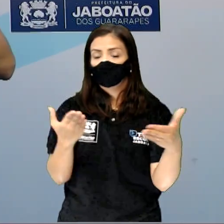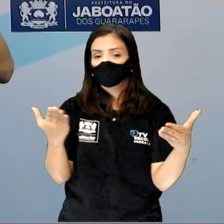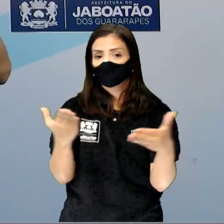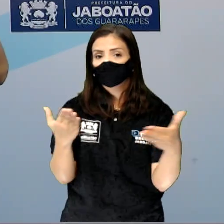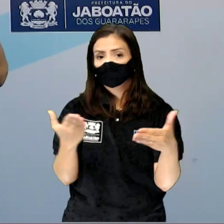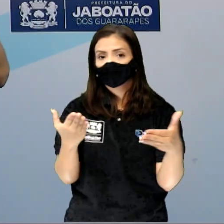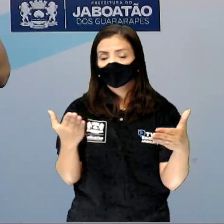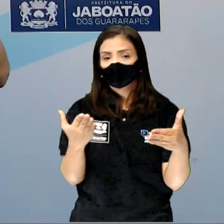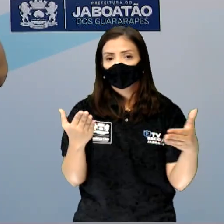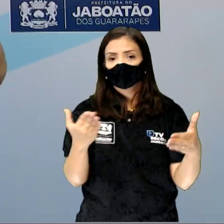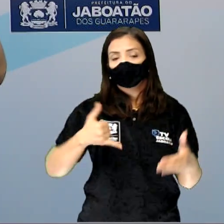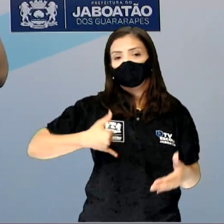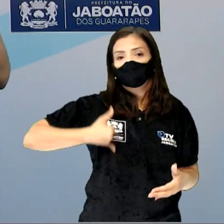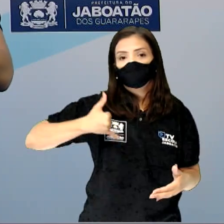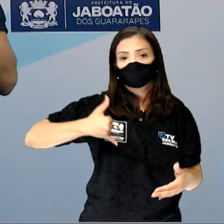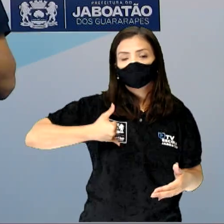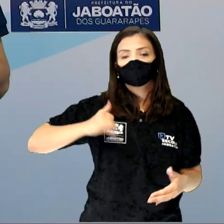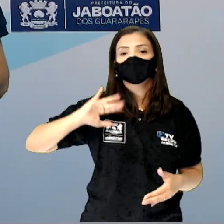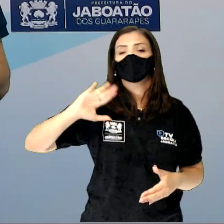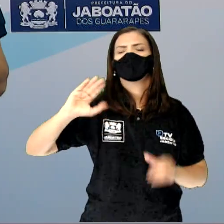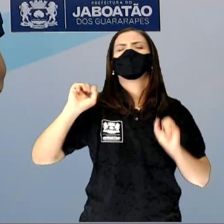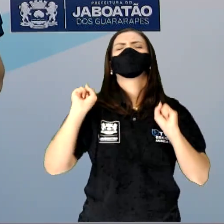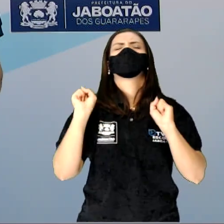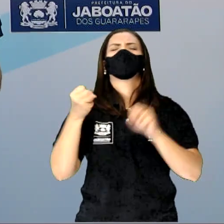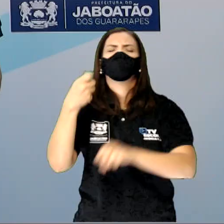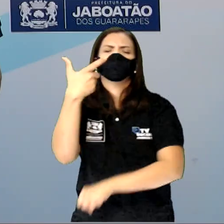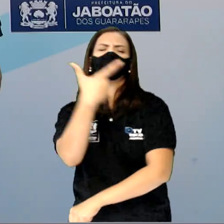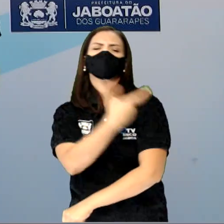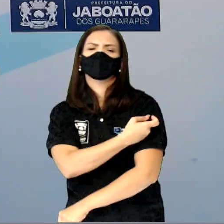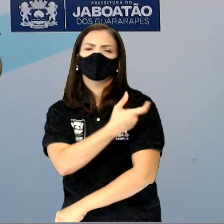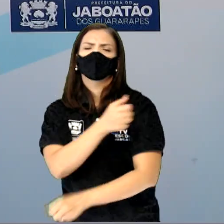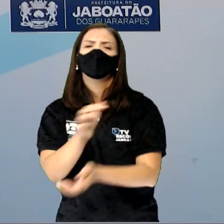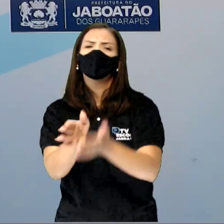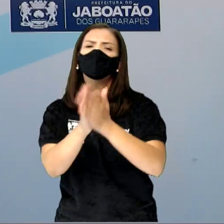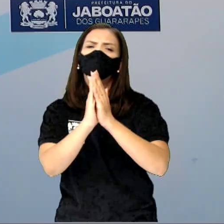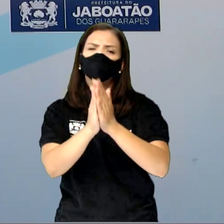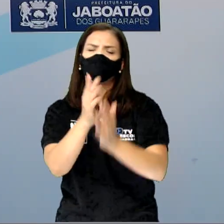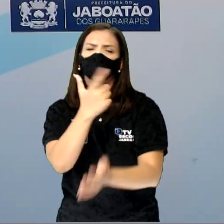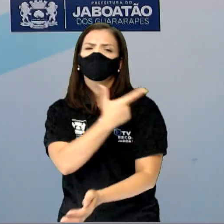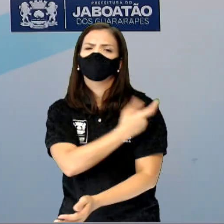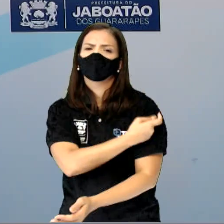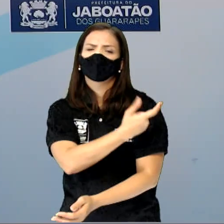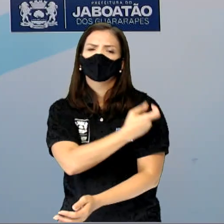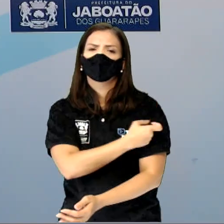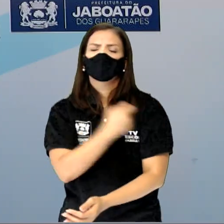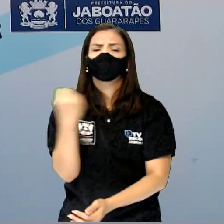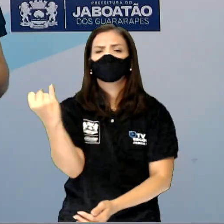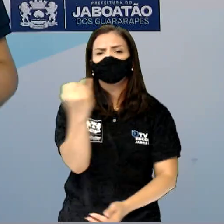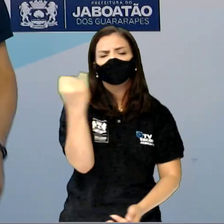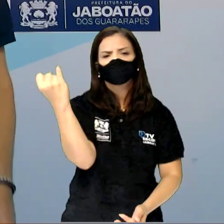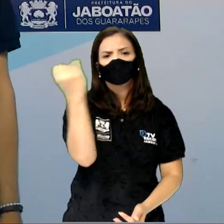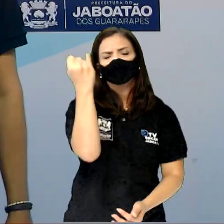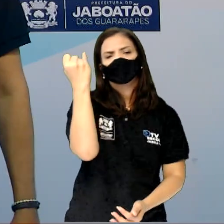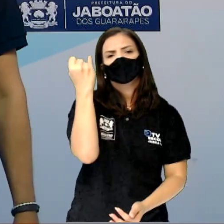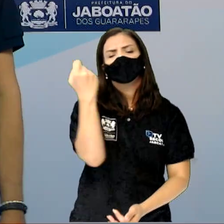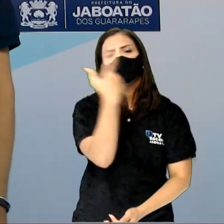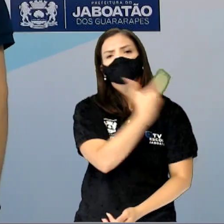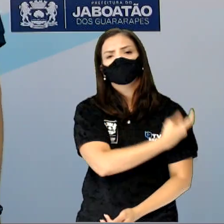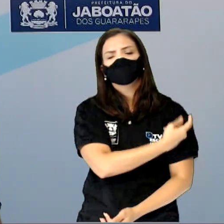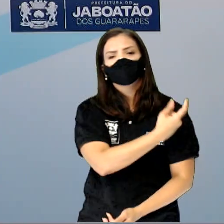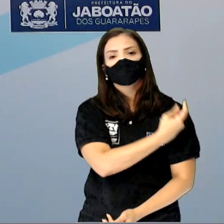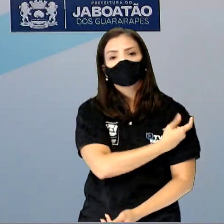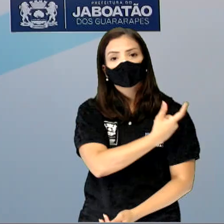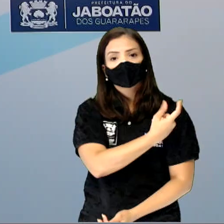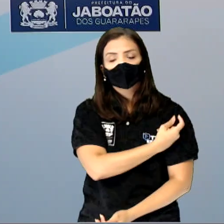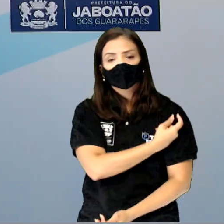na faixa etária da vacinação. Por favor, se vacinem. Isso é muito, isso é muito importante. Essa vacina não quer dizer que